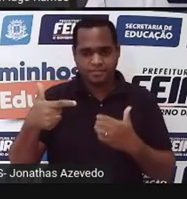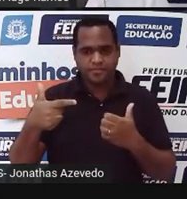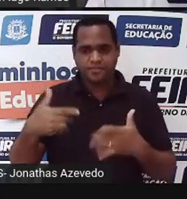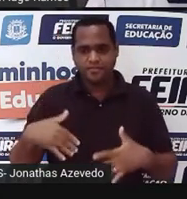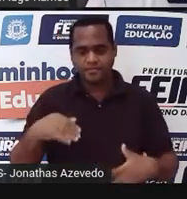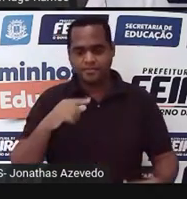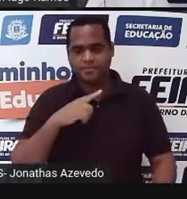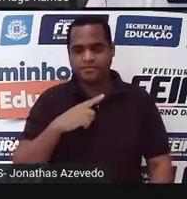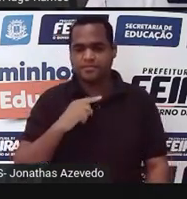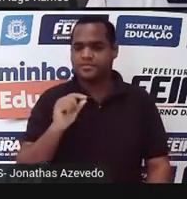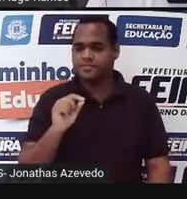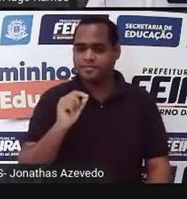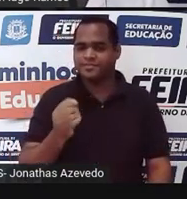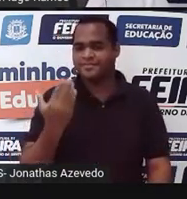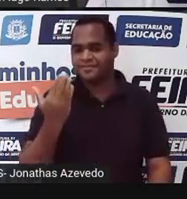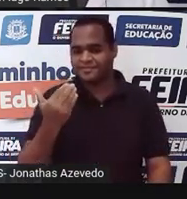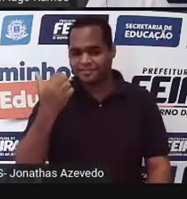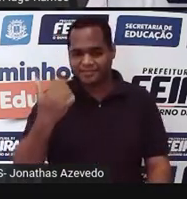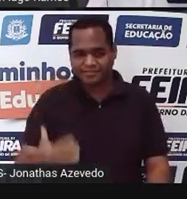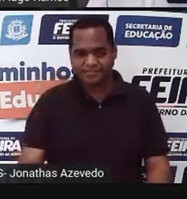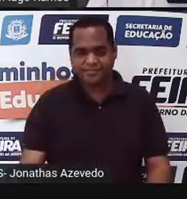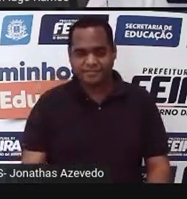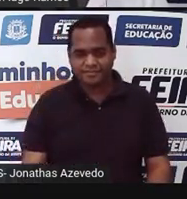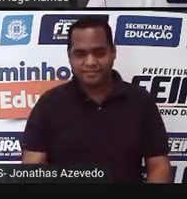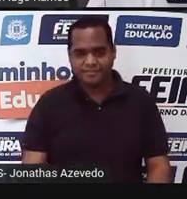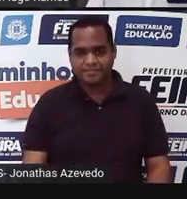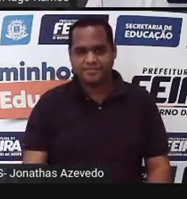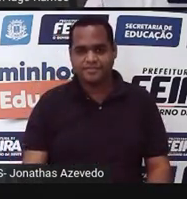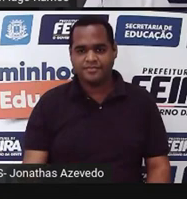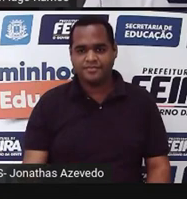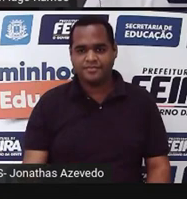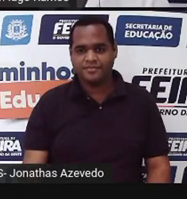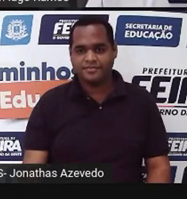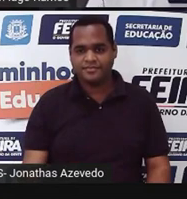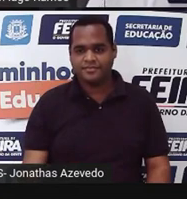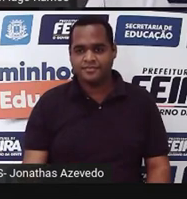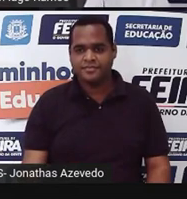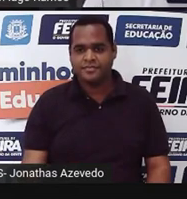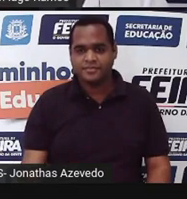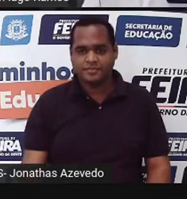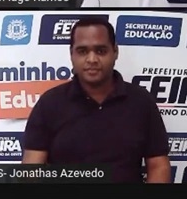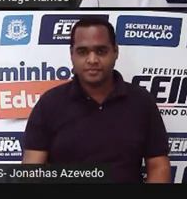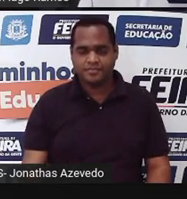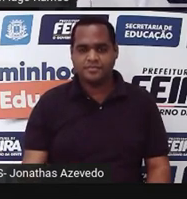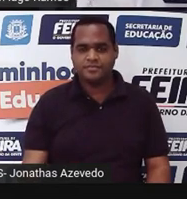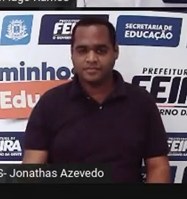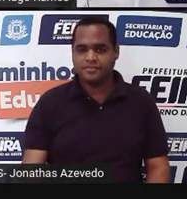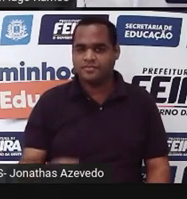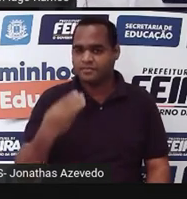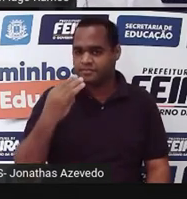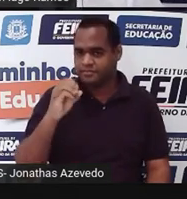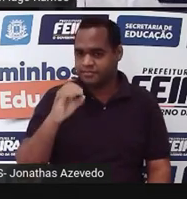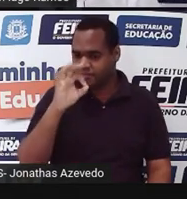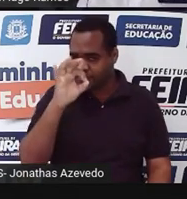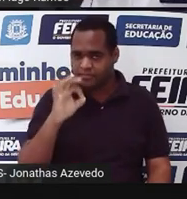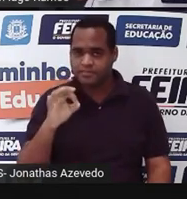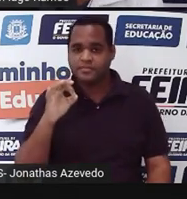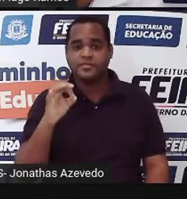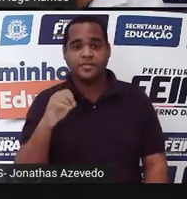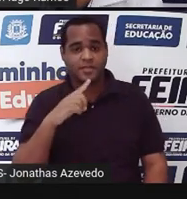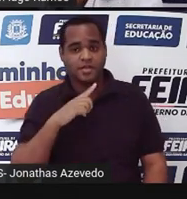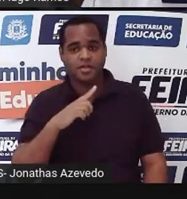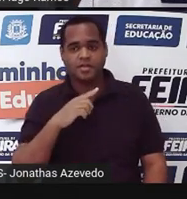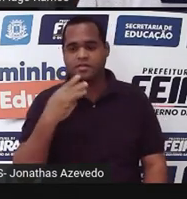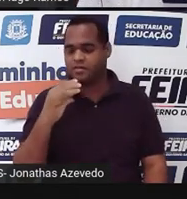Então, vem aqui, olha só. Olha lá. Calculando ali, 30%, 30 dividido por 100,